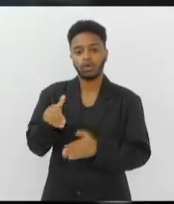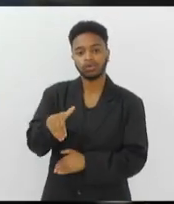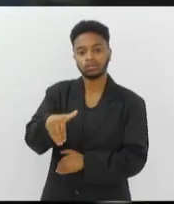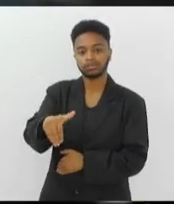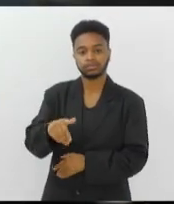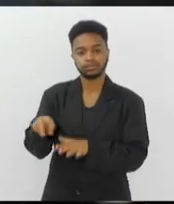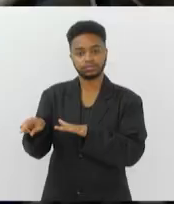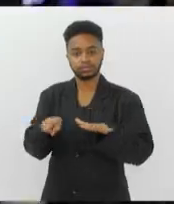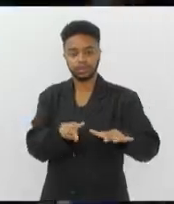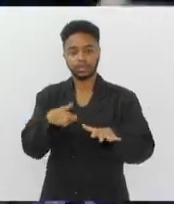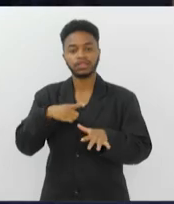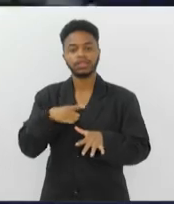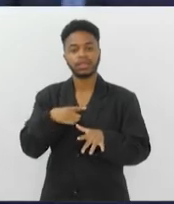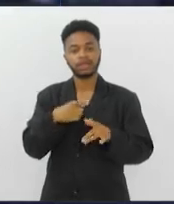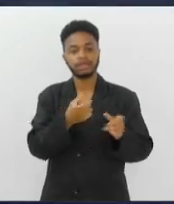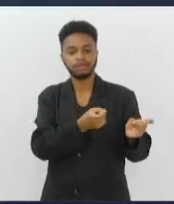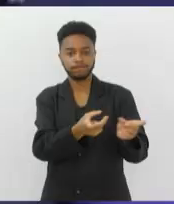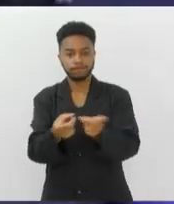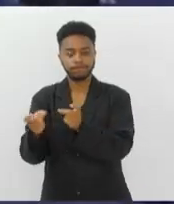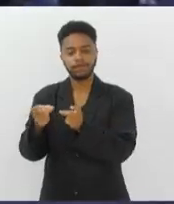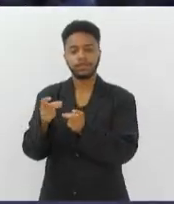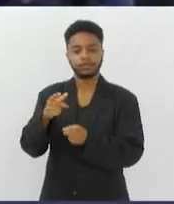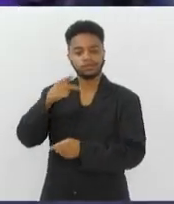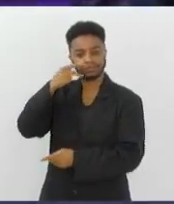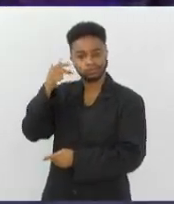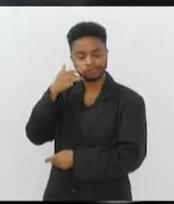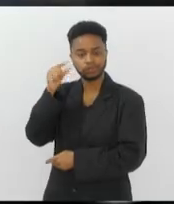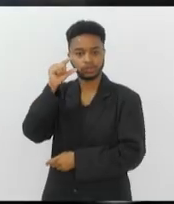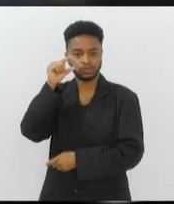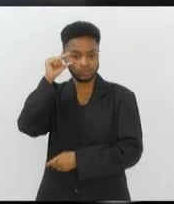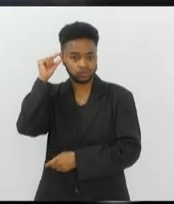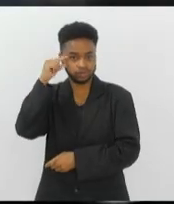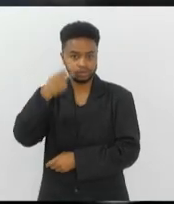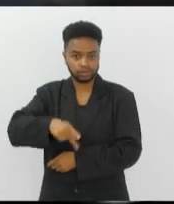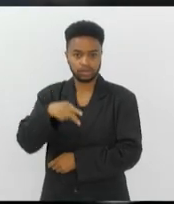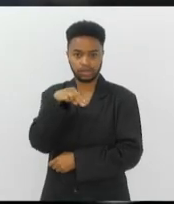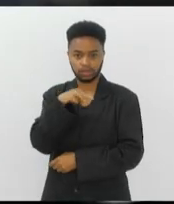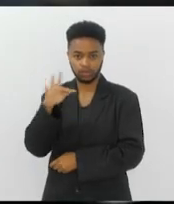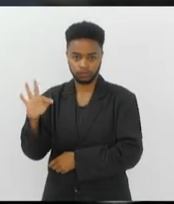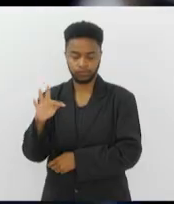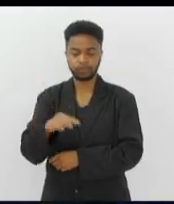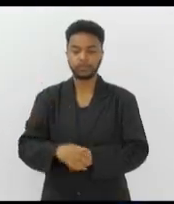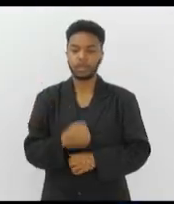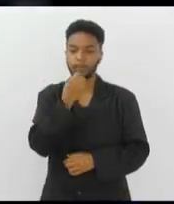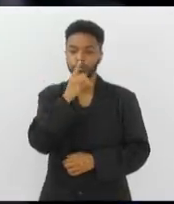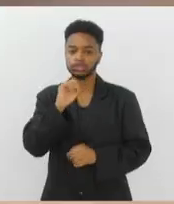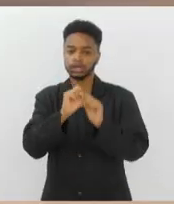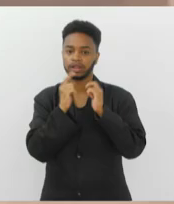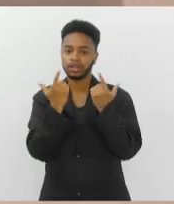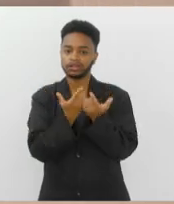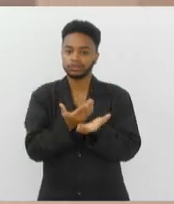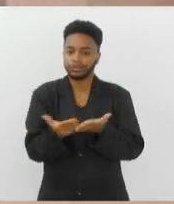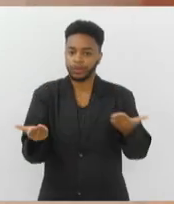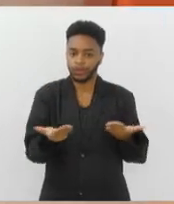maior feira de lingerie do país em Nova Friburgo, na região serrana. O Bom Dia Alerj começa agora.